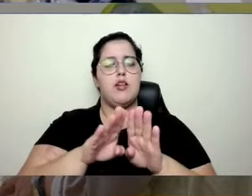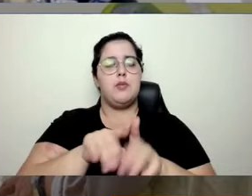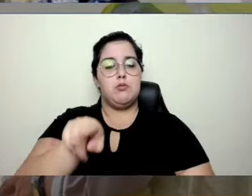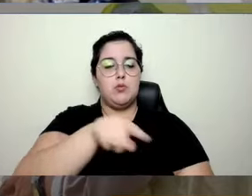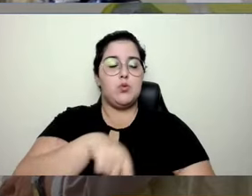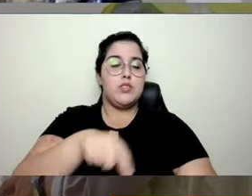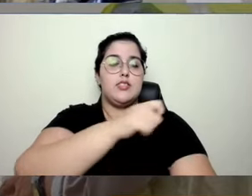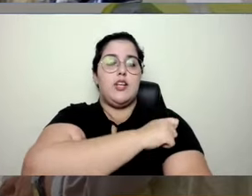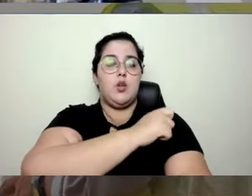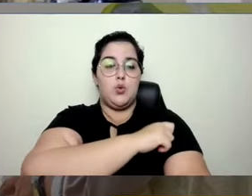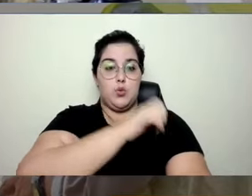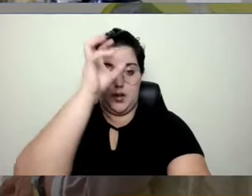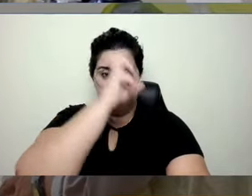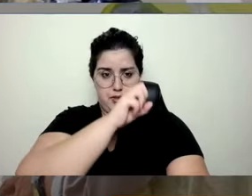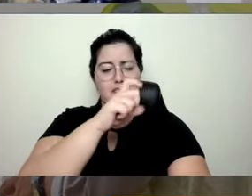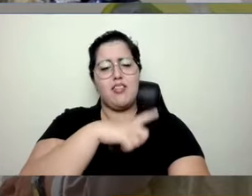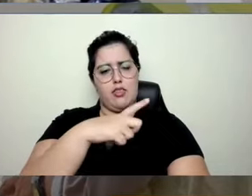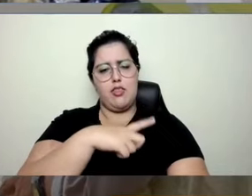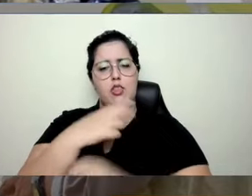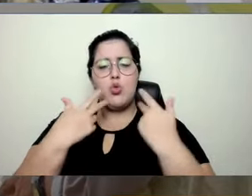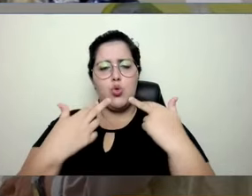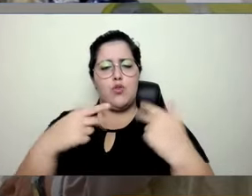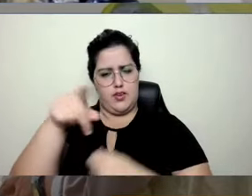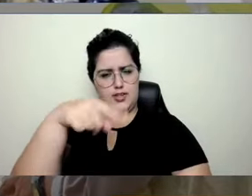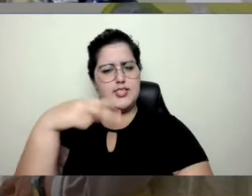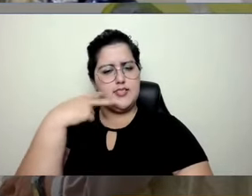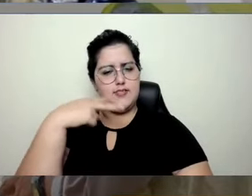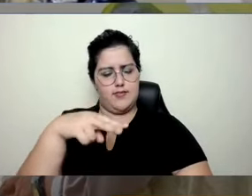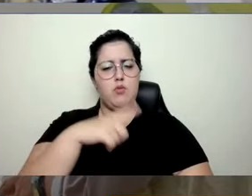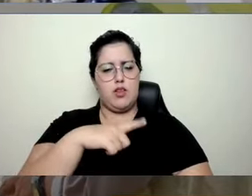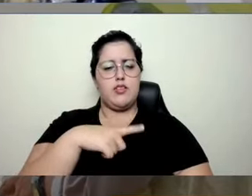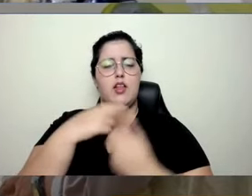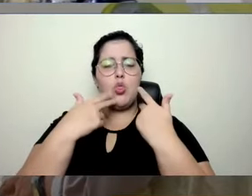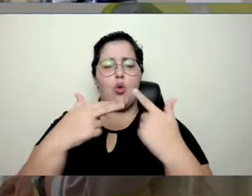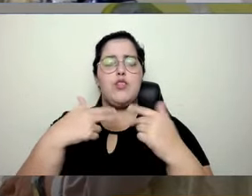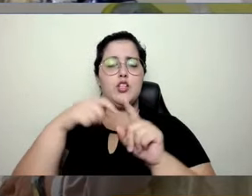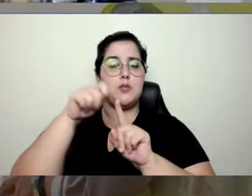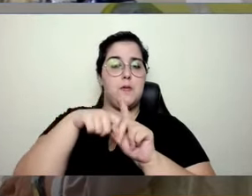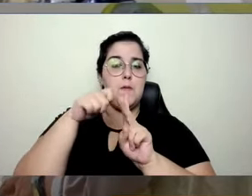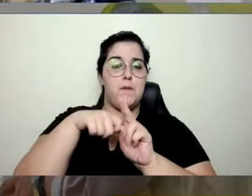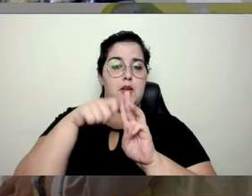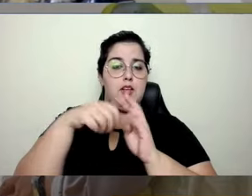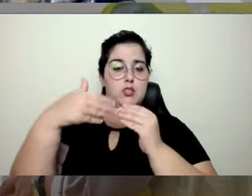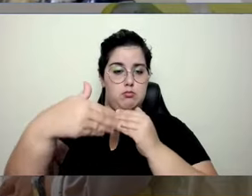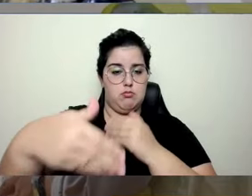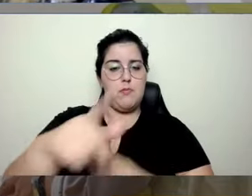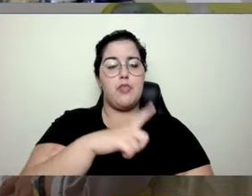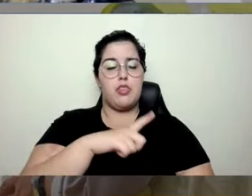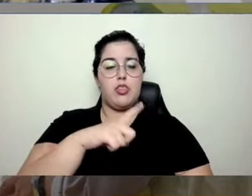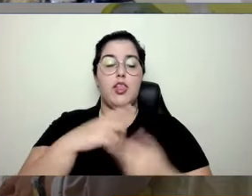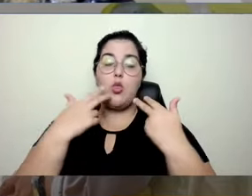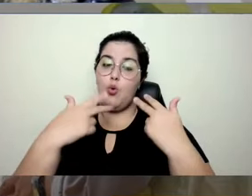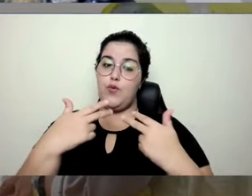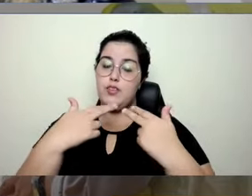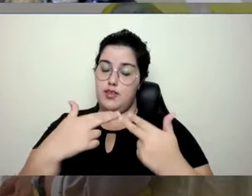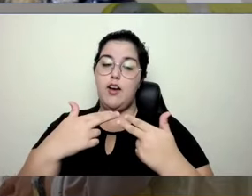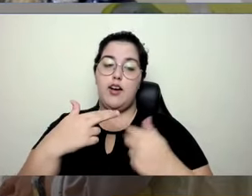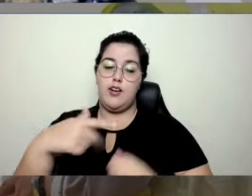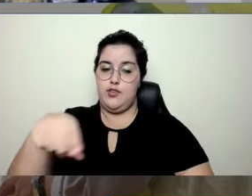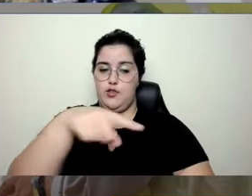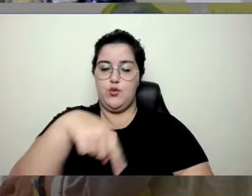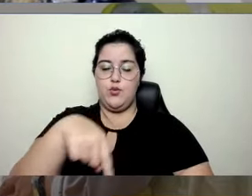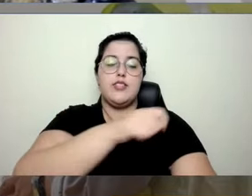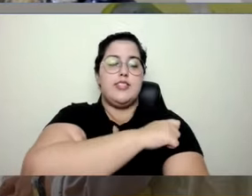novidades estão por vir, você tem acompanhado algumas coisas, né? Então, nos próximos meses vão acabar aparecendo algumas novidades para a formação dos nossos